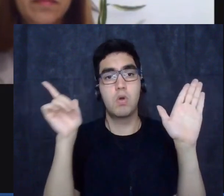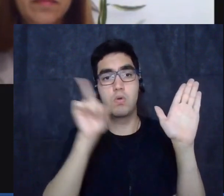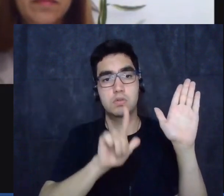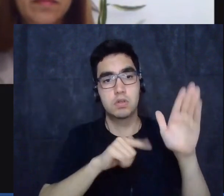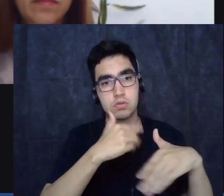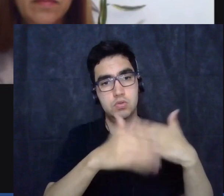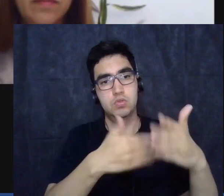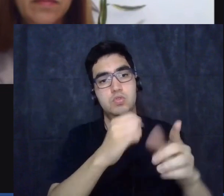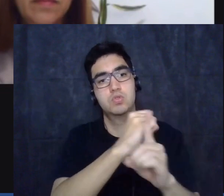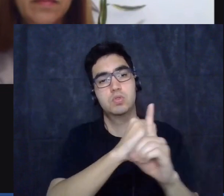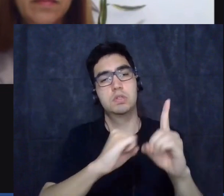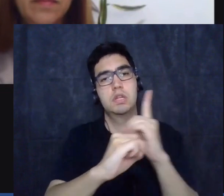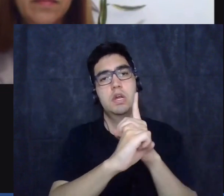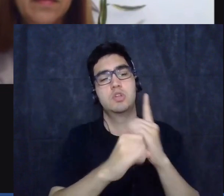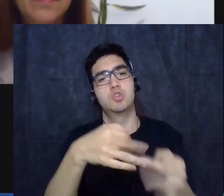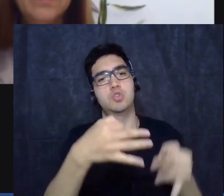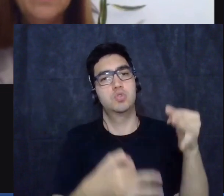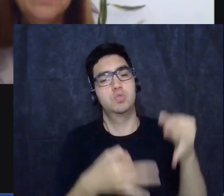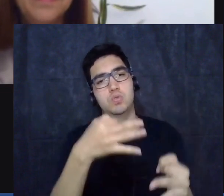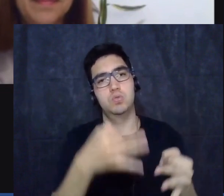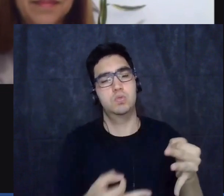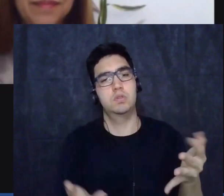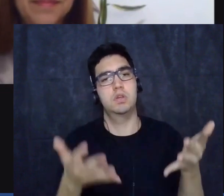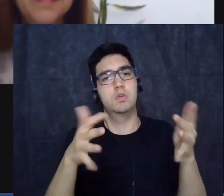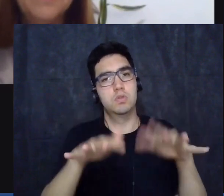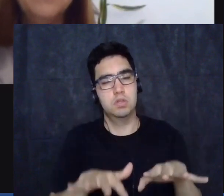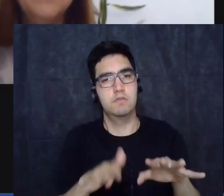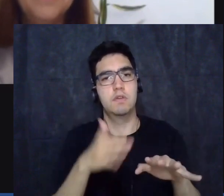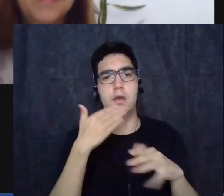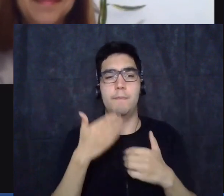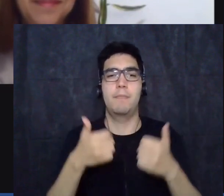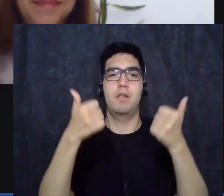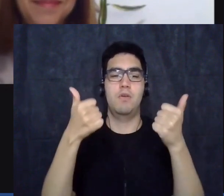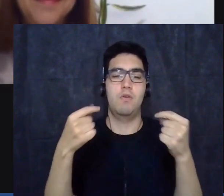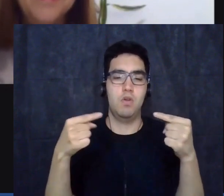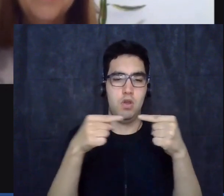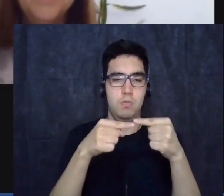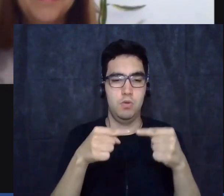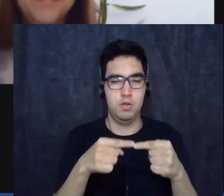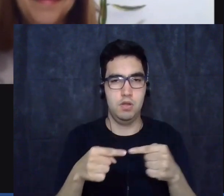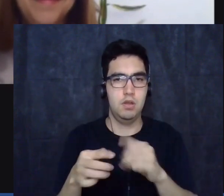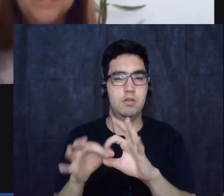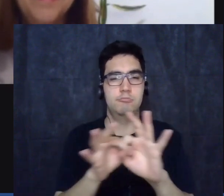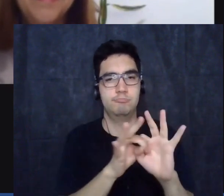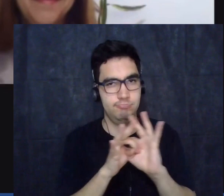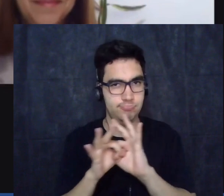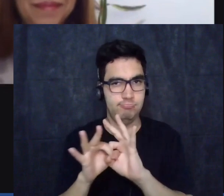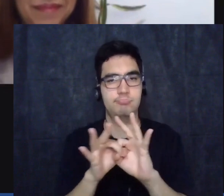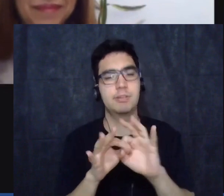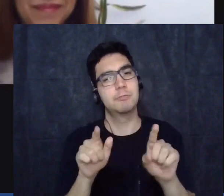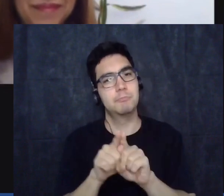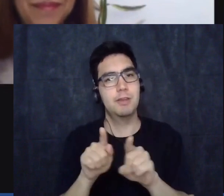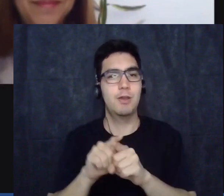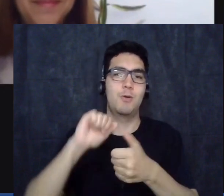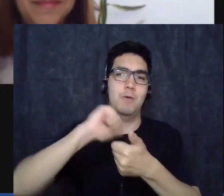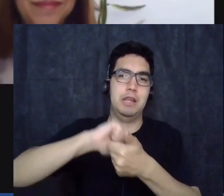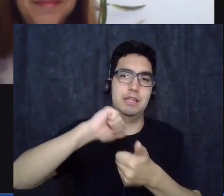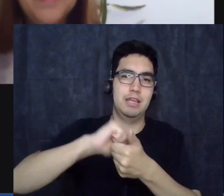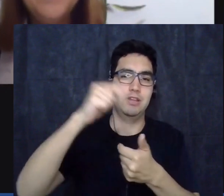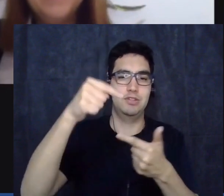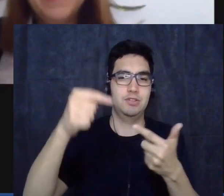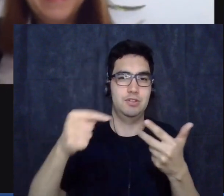sociedade muito mais justa inclusiva harmoniosa e todas as qualidades que esperamos não?